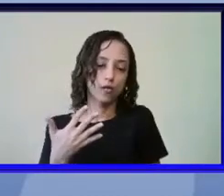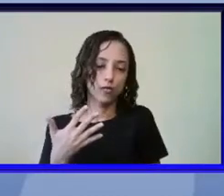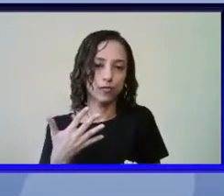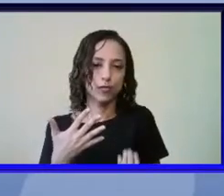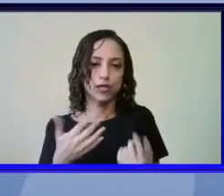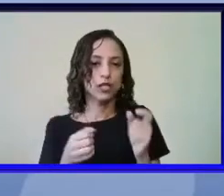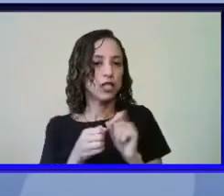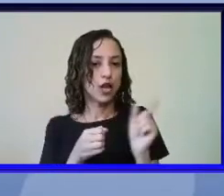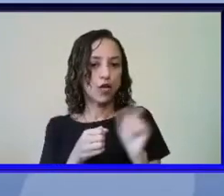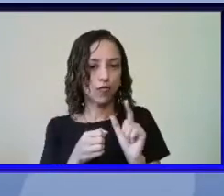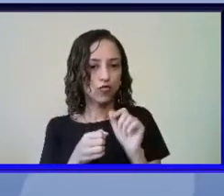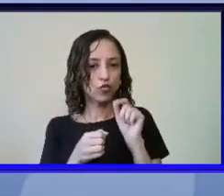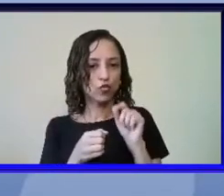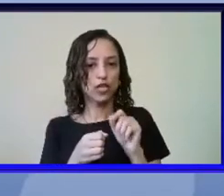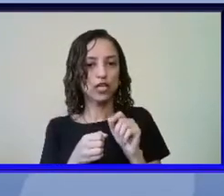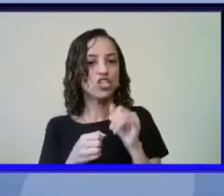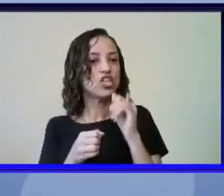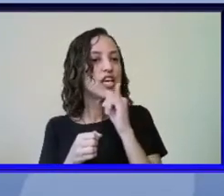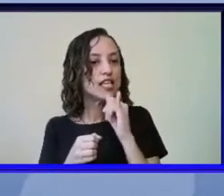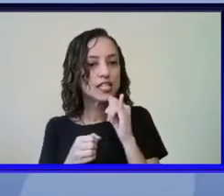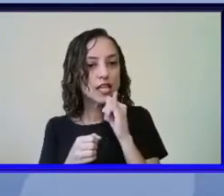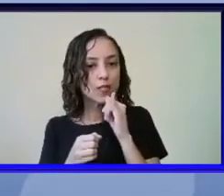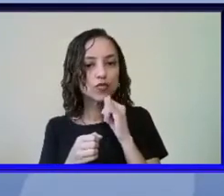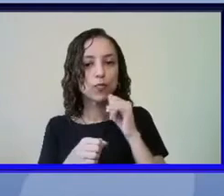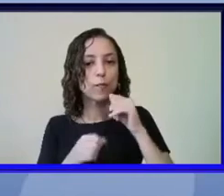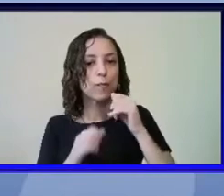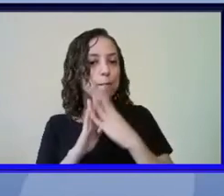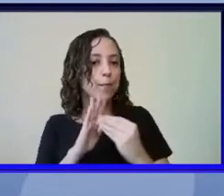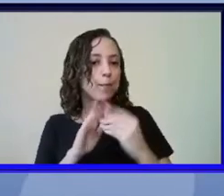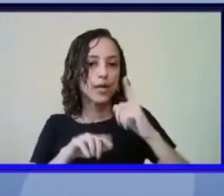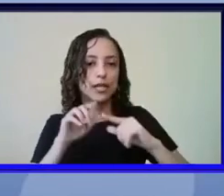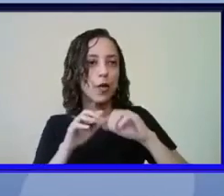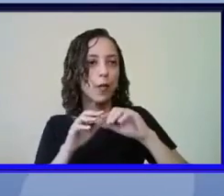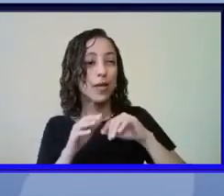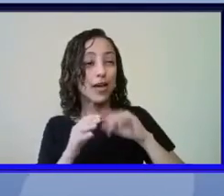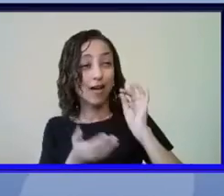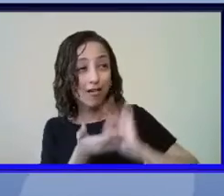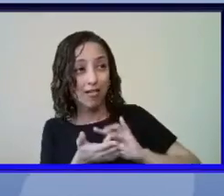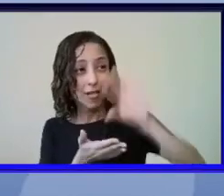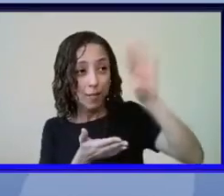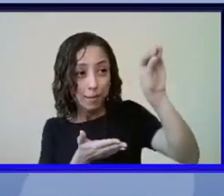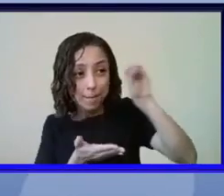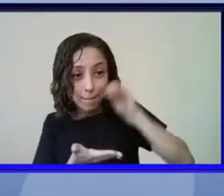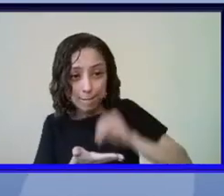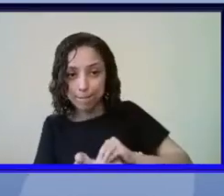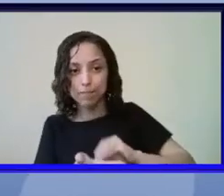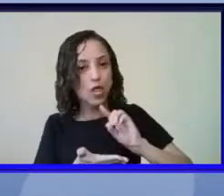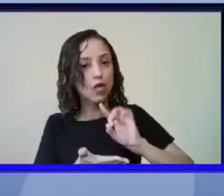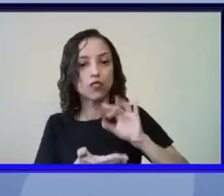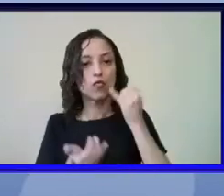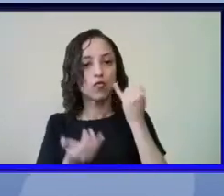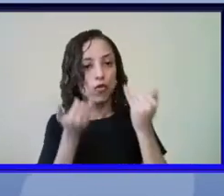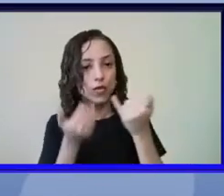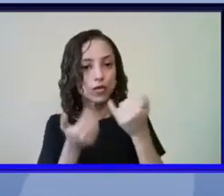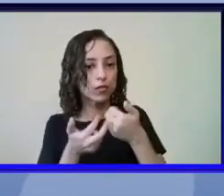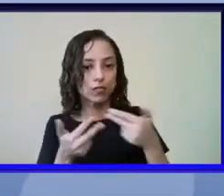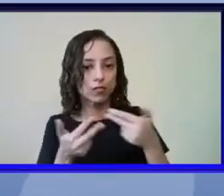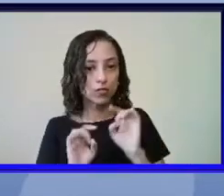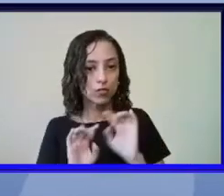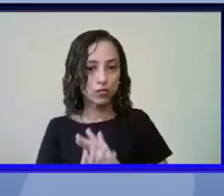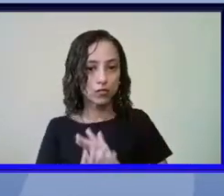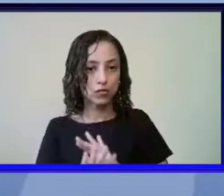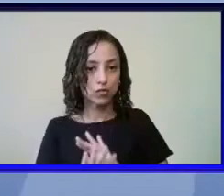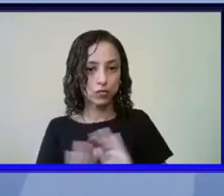repatriação de exemplares não não pode tá o que eu disse